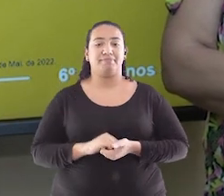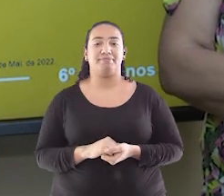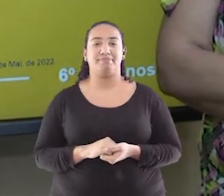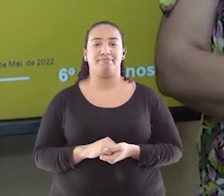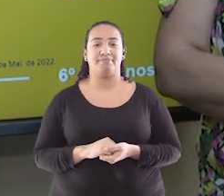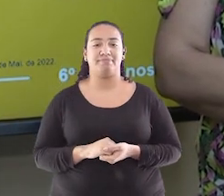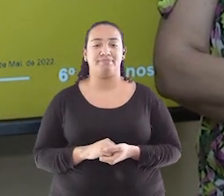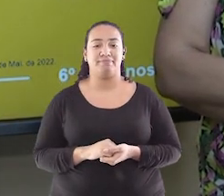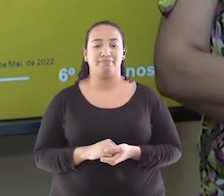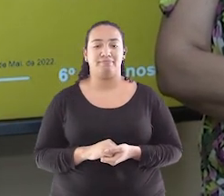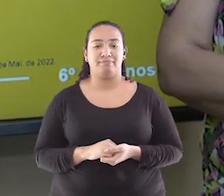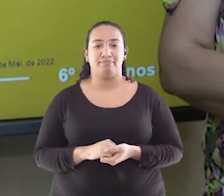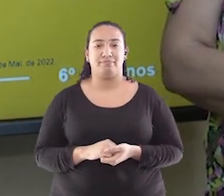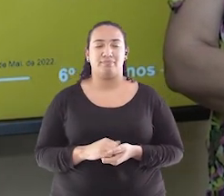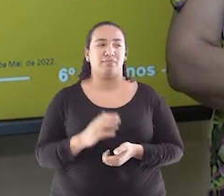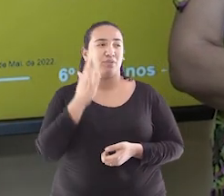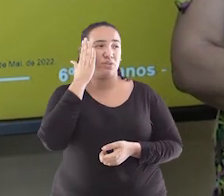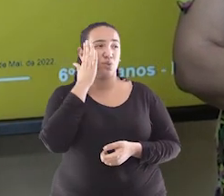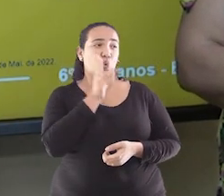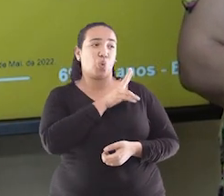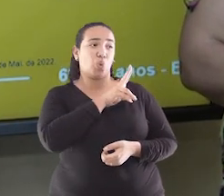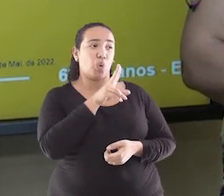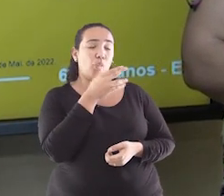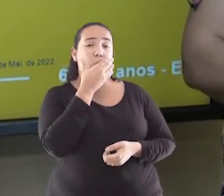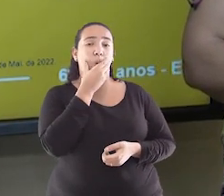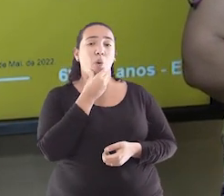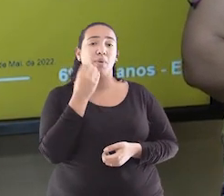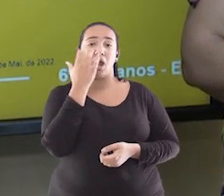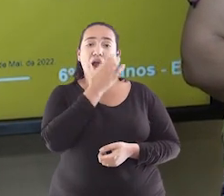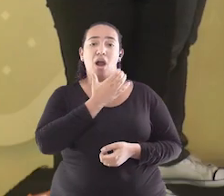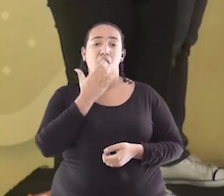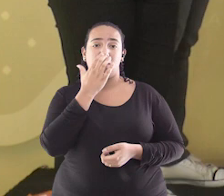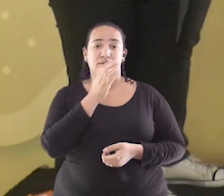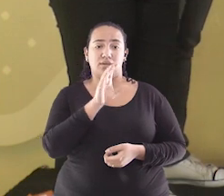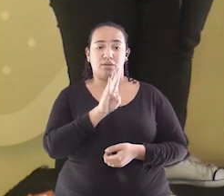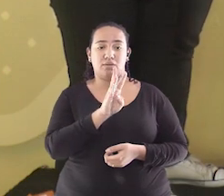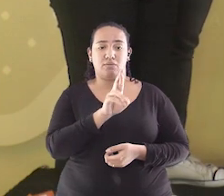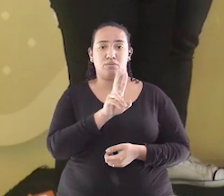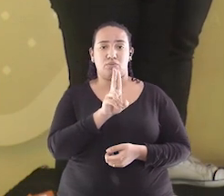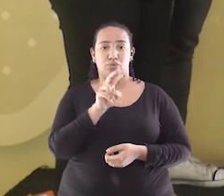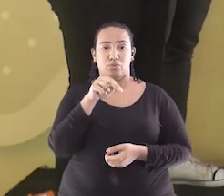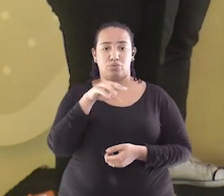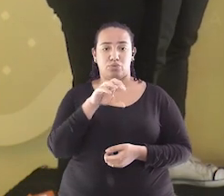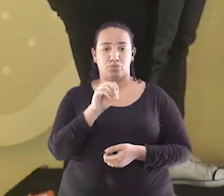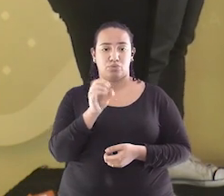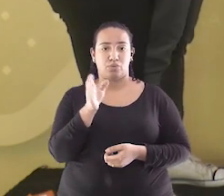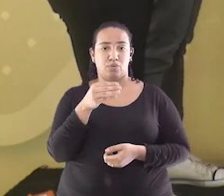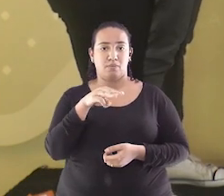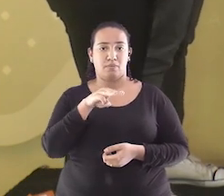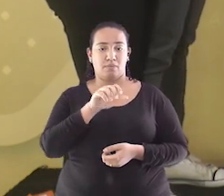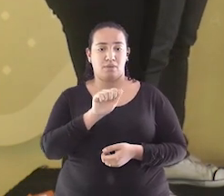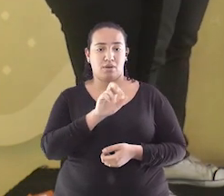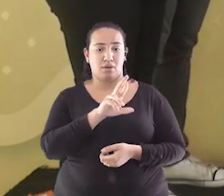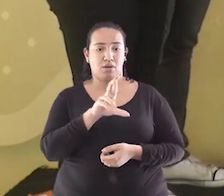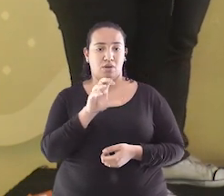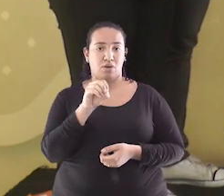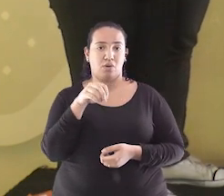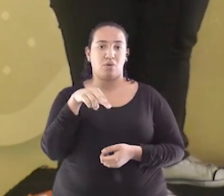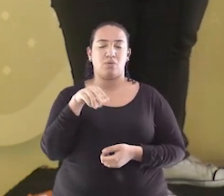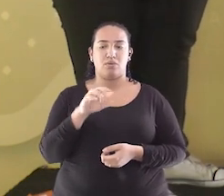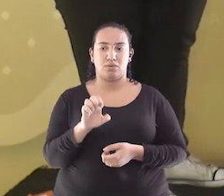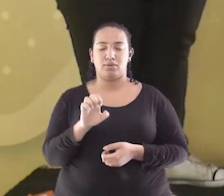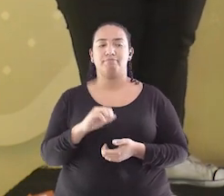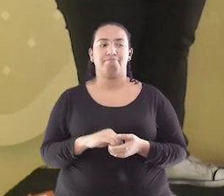Você é o nome do cantor Bruno e Marmone, quem canta? Ok, mas você sabe o trechinho da música, o nome da